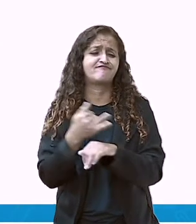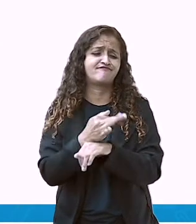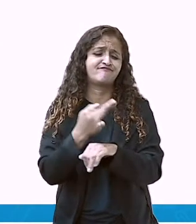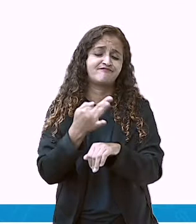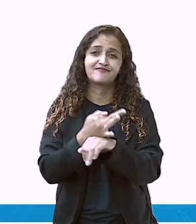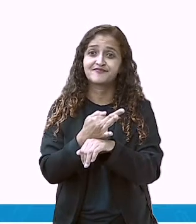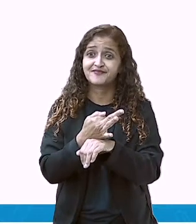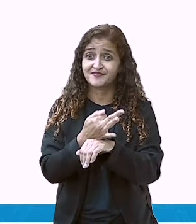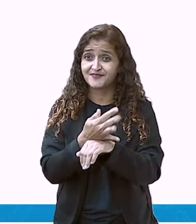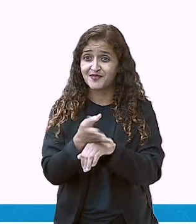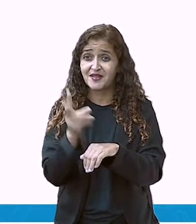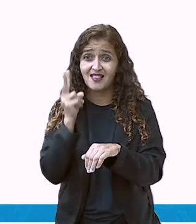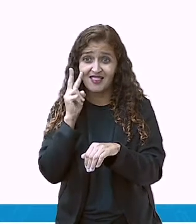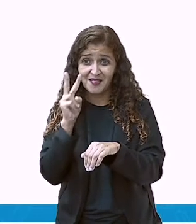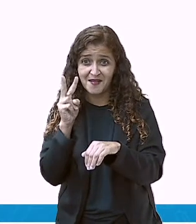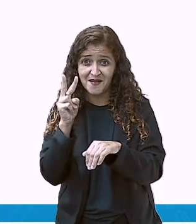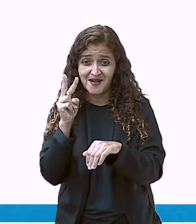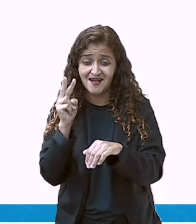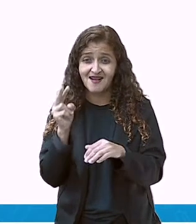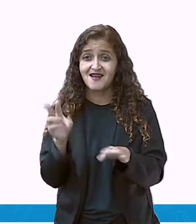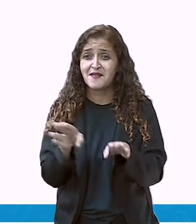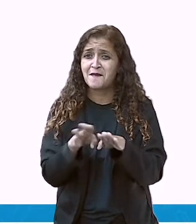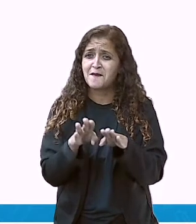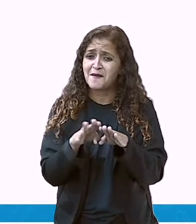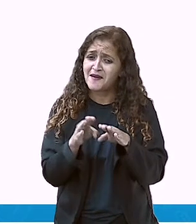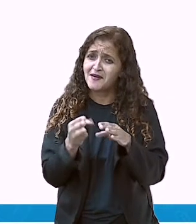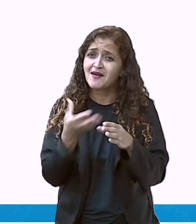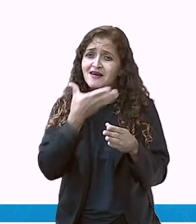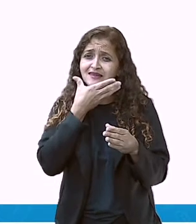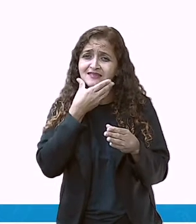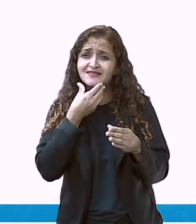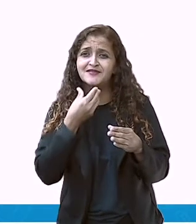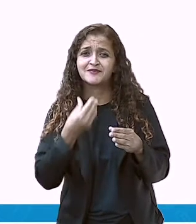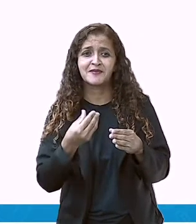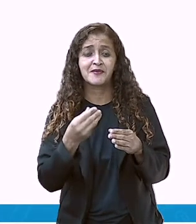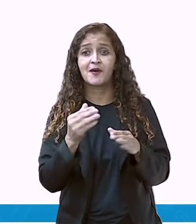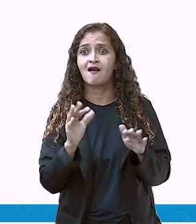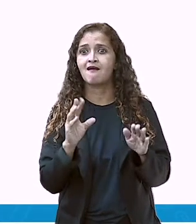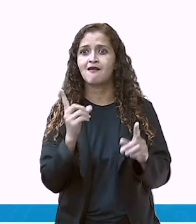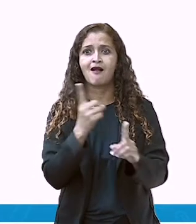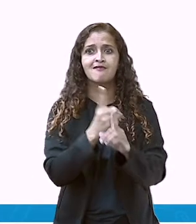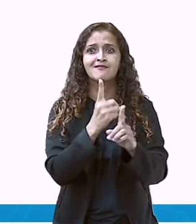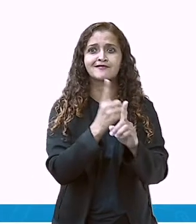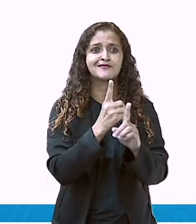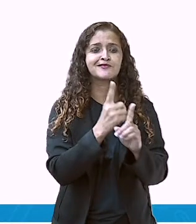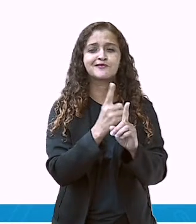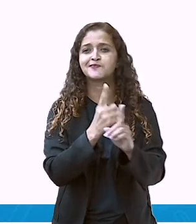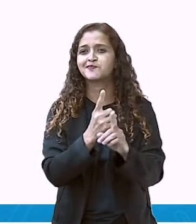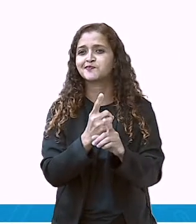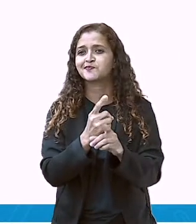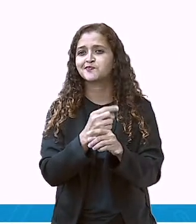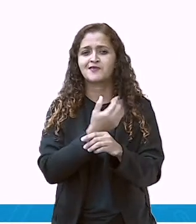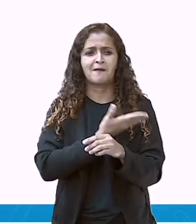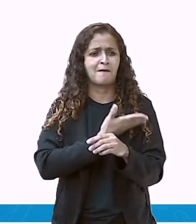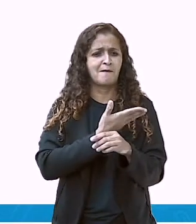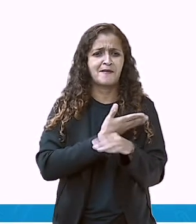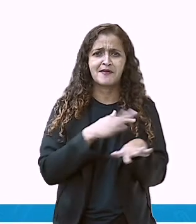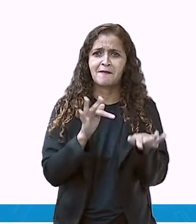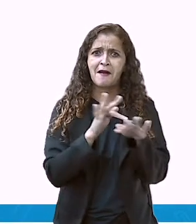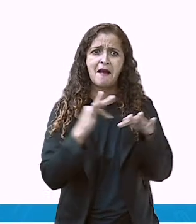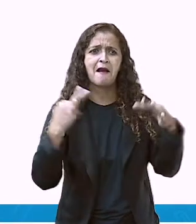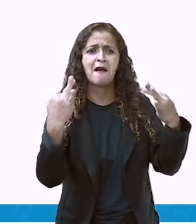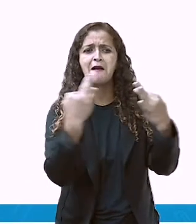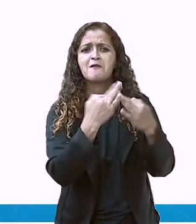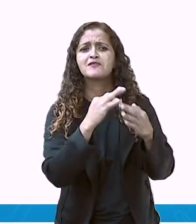isso? Chegar ao Natal, para a gente encontrar com a família. Muitos viajam para encontrar os familiares. Qual é esse